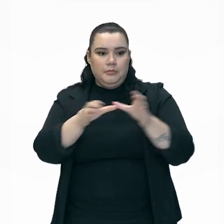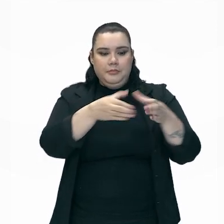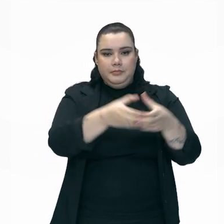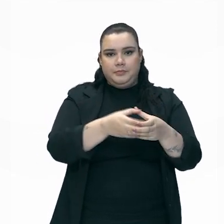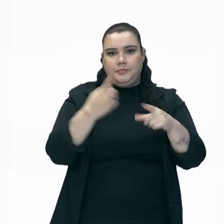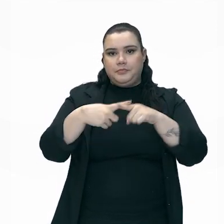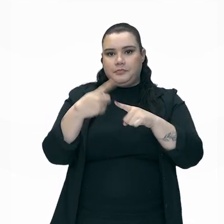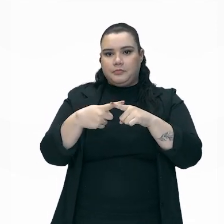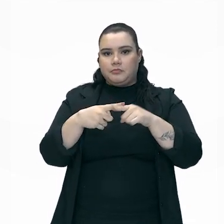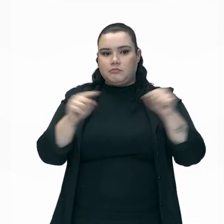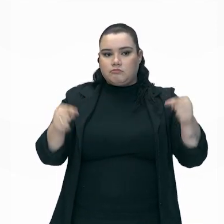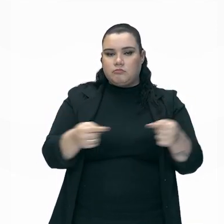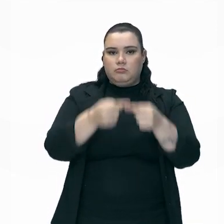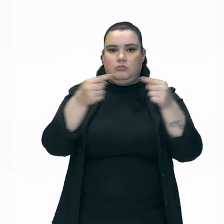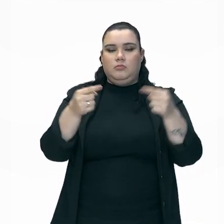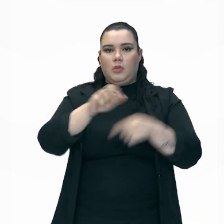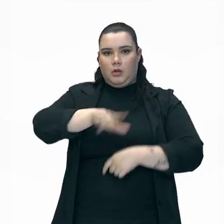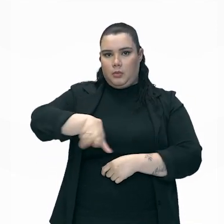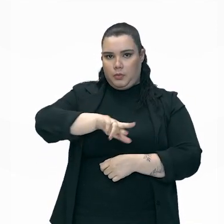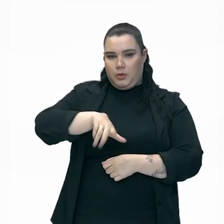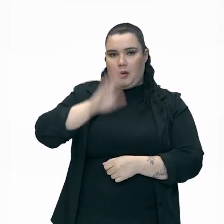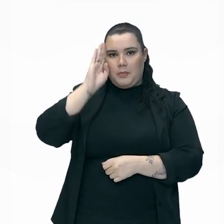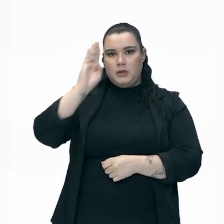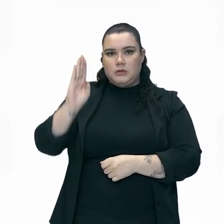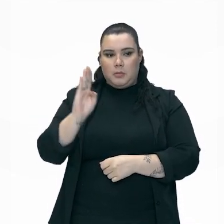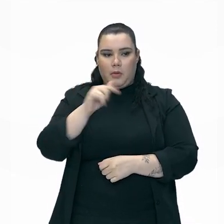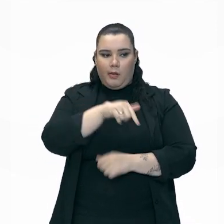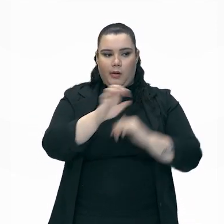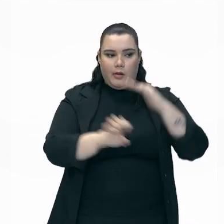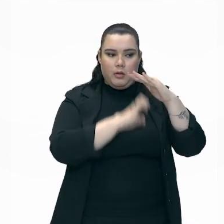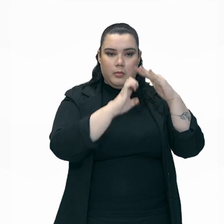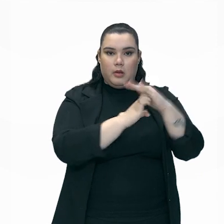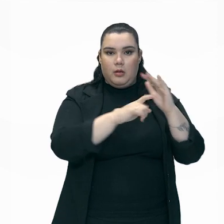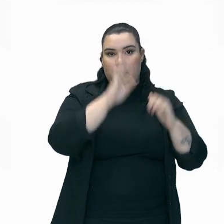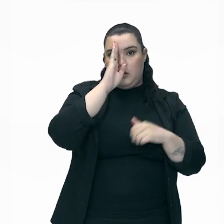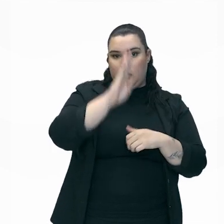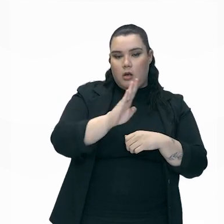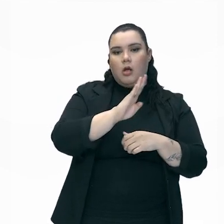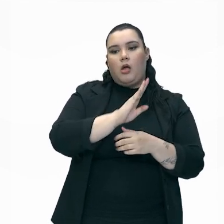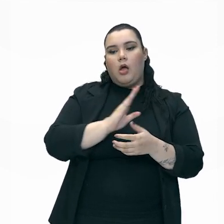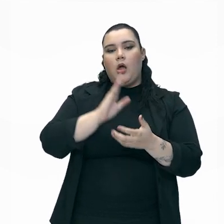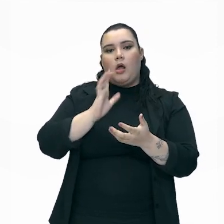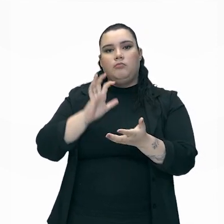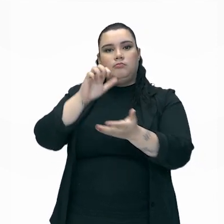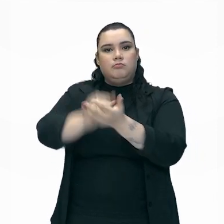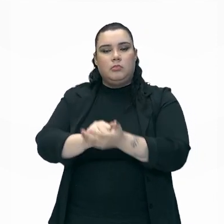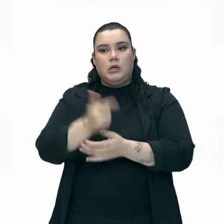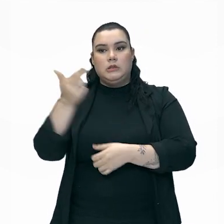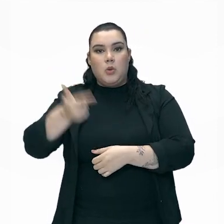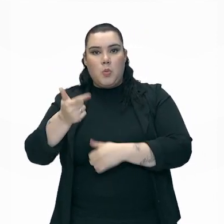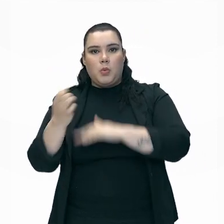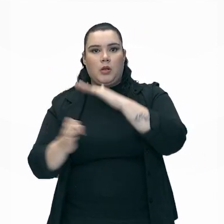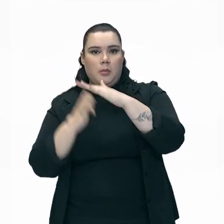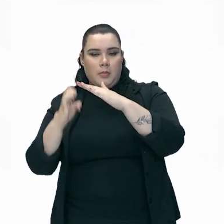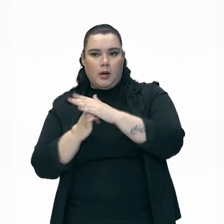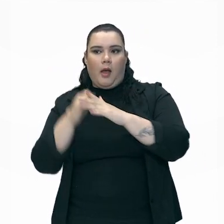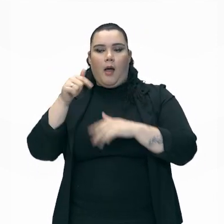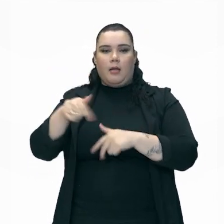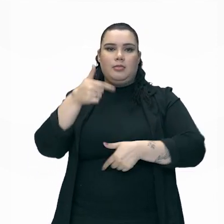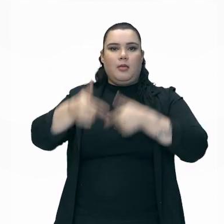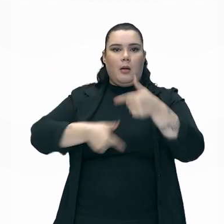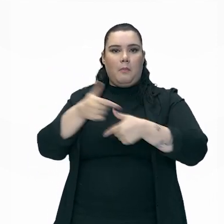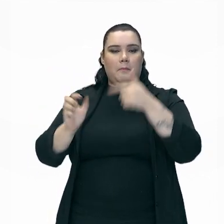se conecta com aquela empresa principal. Aquela empresa principal contrata uma segunda empresa para realizar um serviço. E aí,